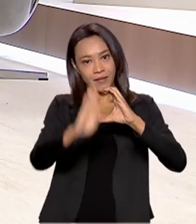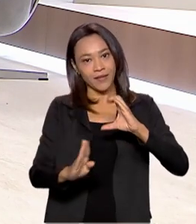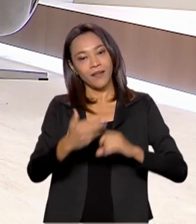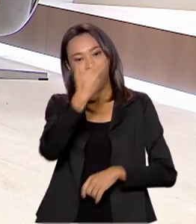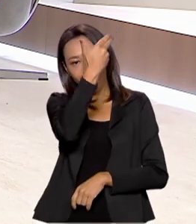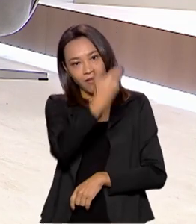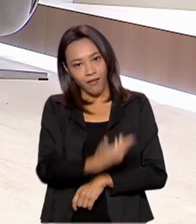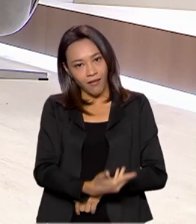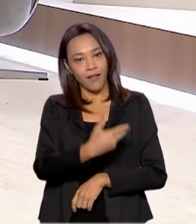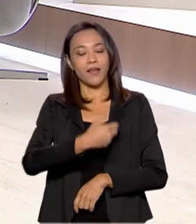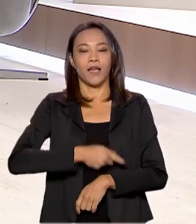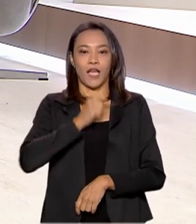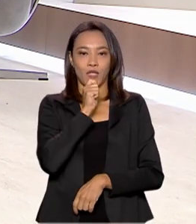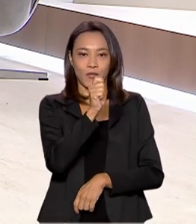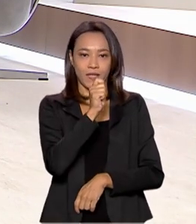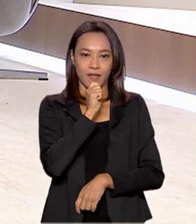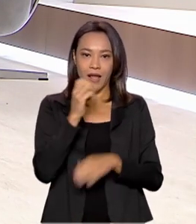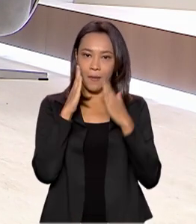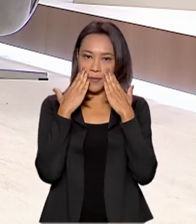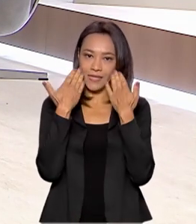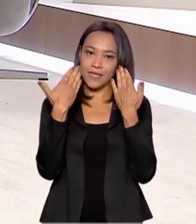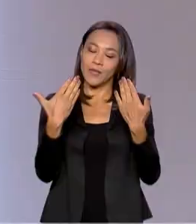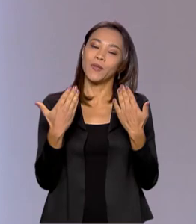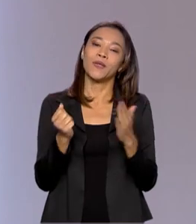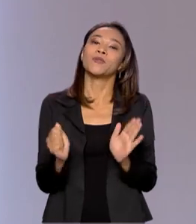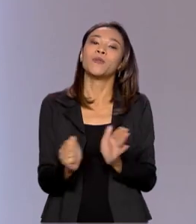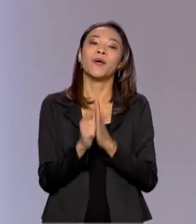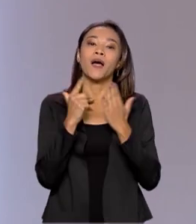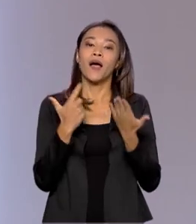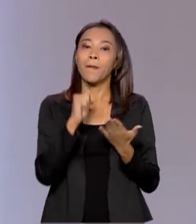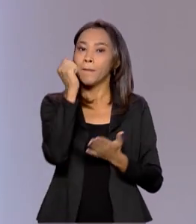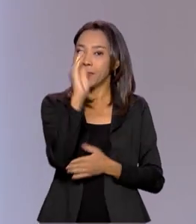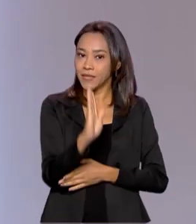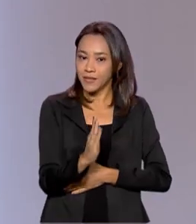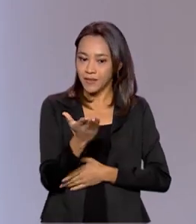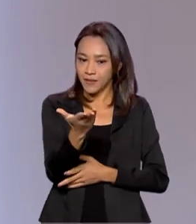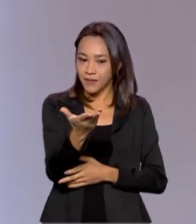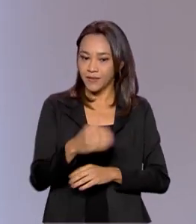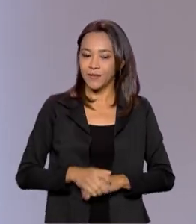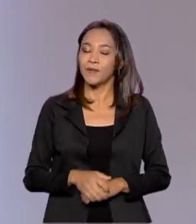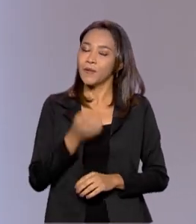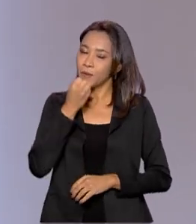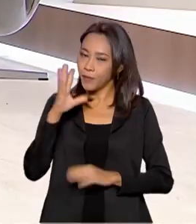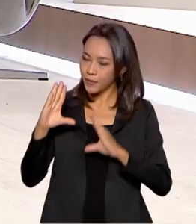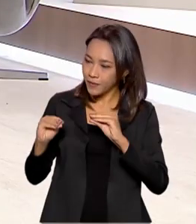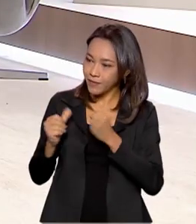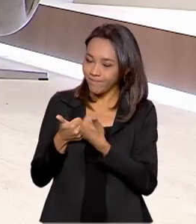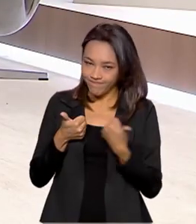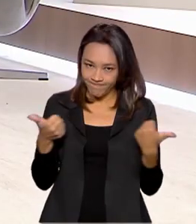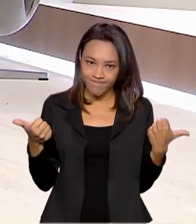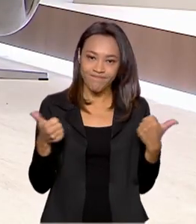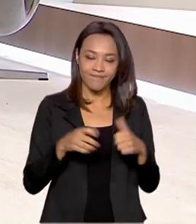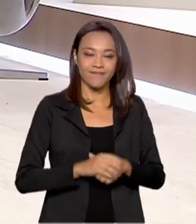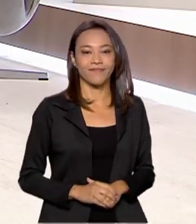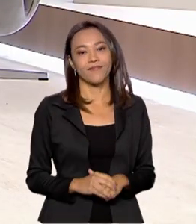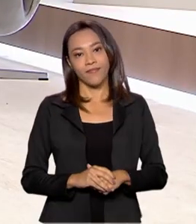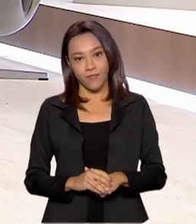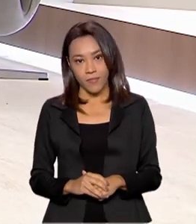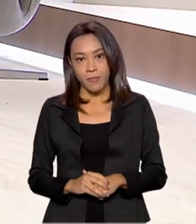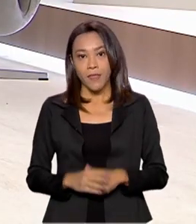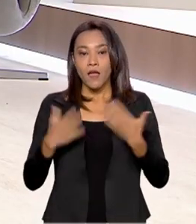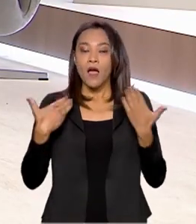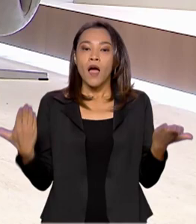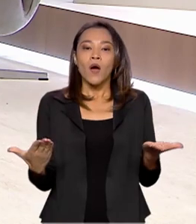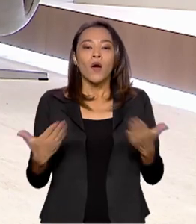Catiúcia Neri, apresentadora do Repórter Brasil. Boa noite, Catiúcia. Boa noite, Paulo. Boa noite, secretário. Boa noite. Bom, secretário,